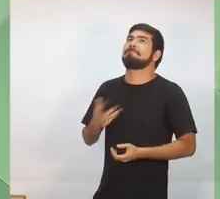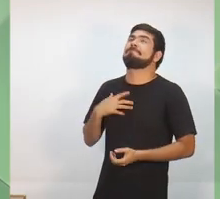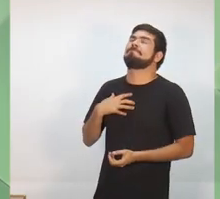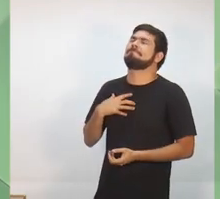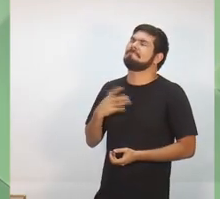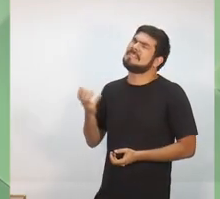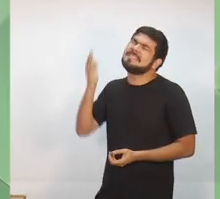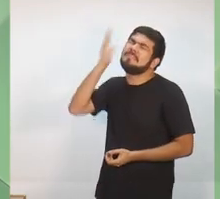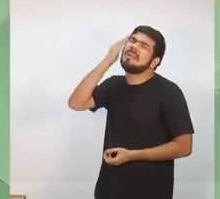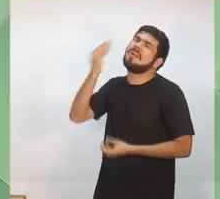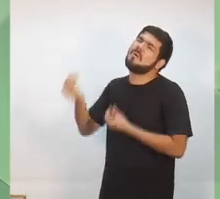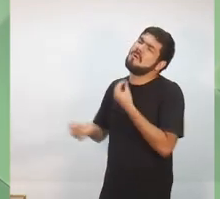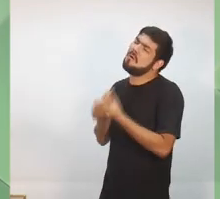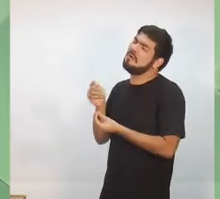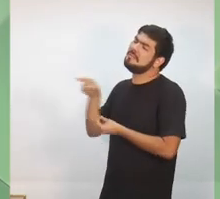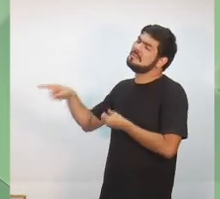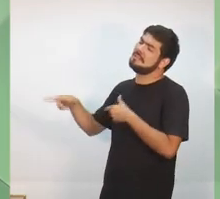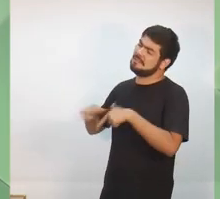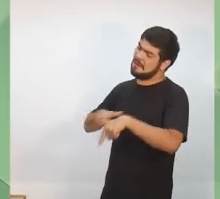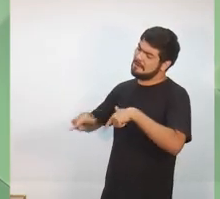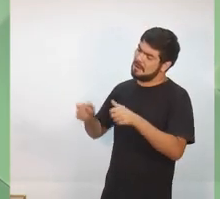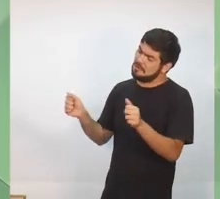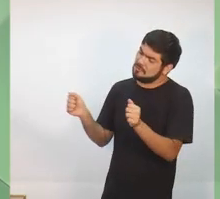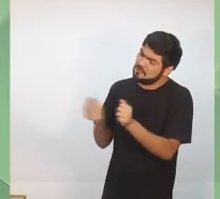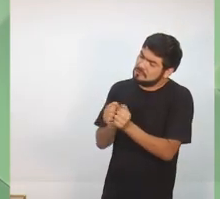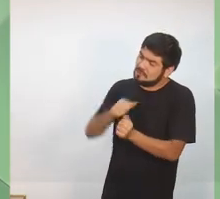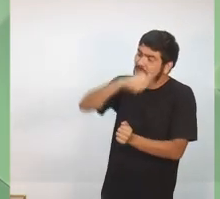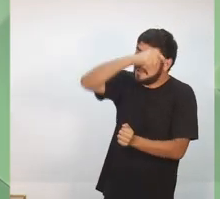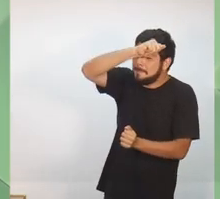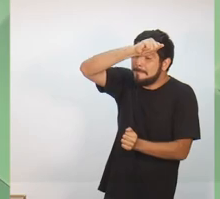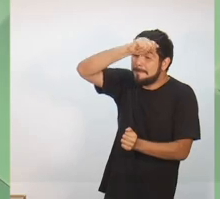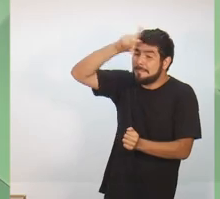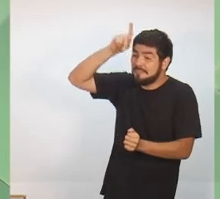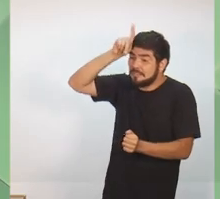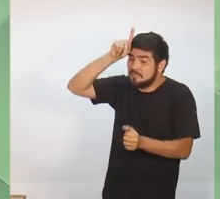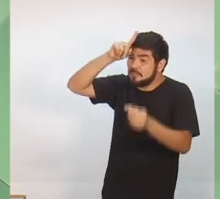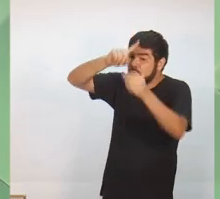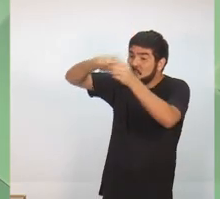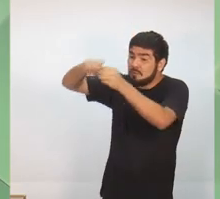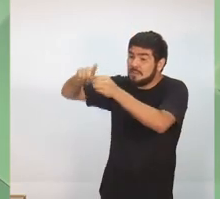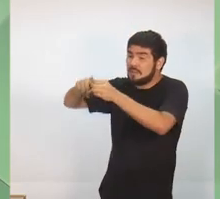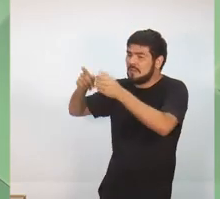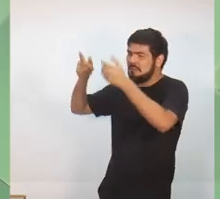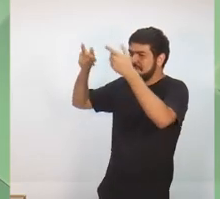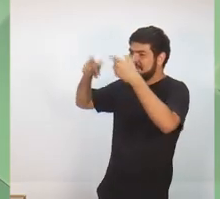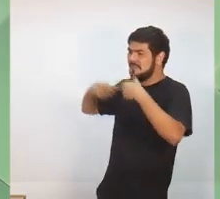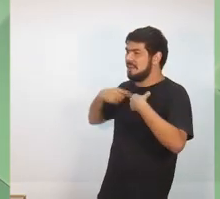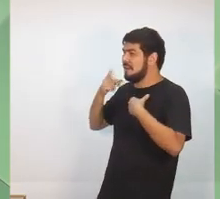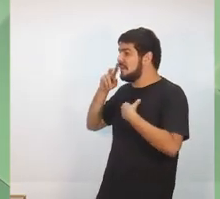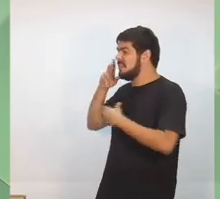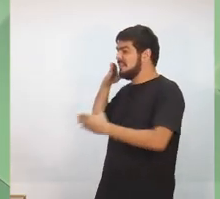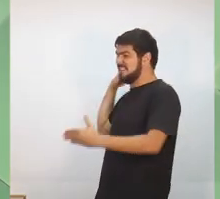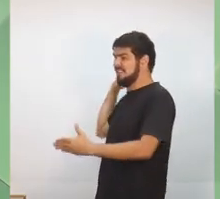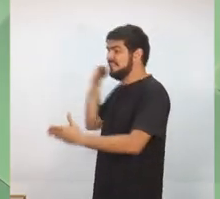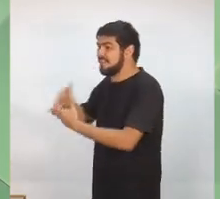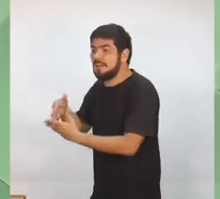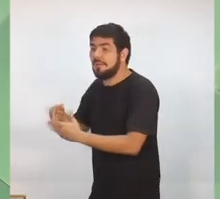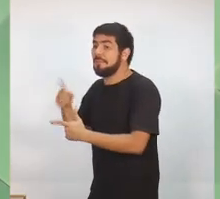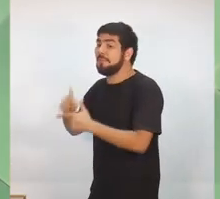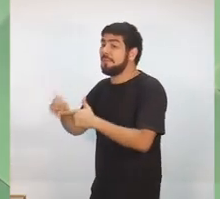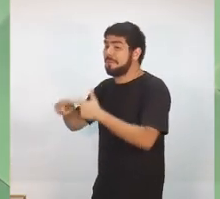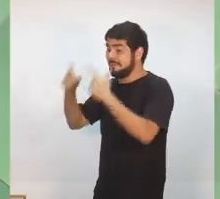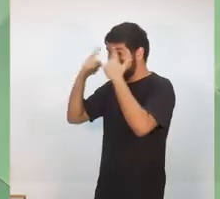como é que o senhor pretende trabalhar junto às prefeituras para resolver ou para enfrentar o problema da violência no estado do Amazonas.